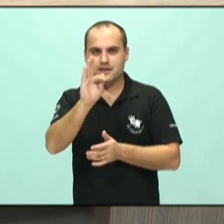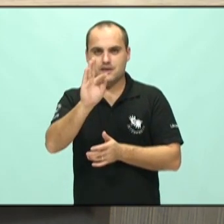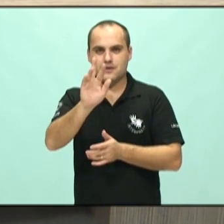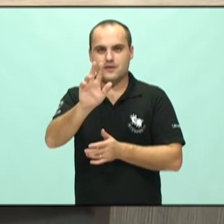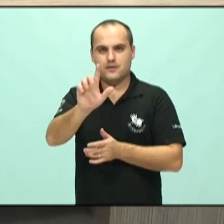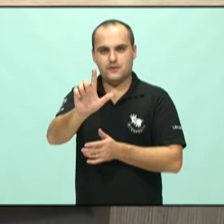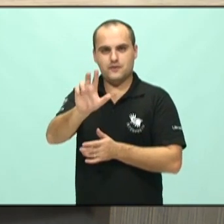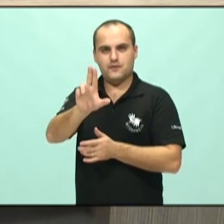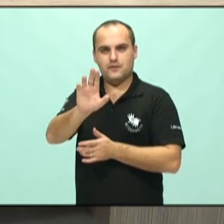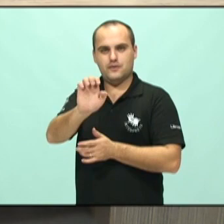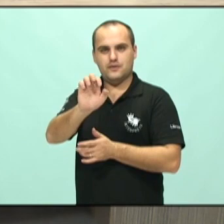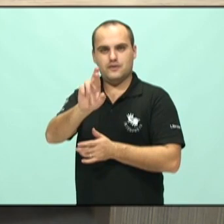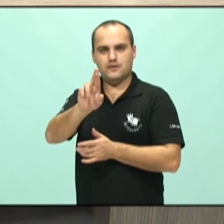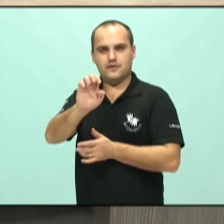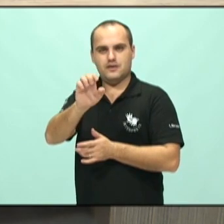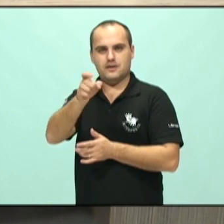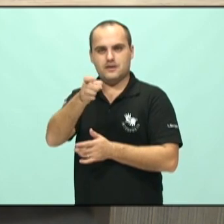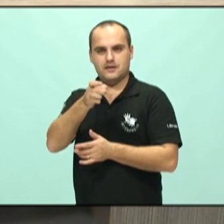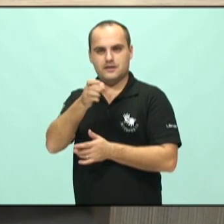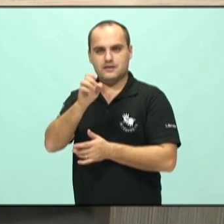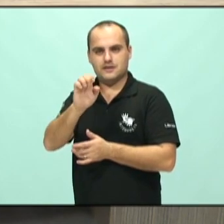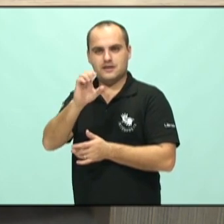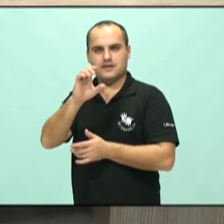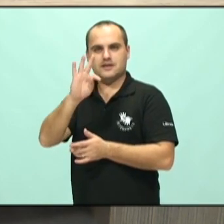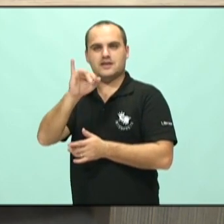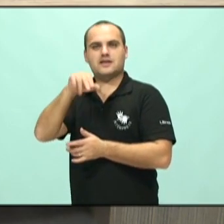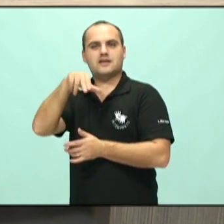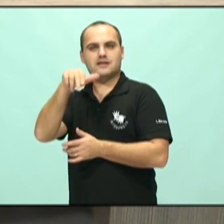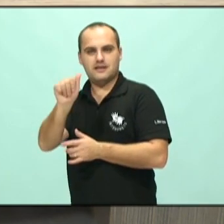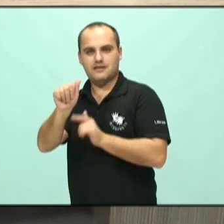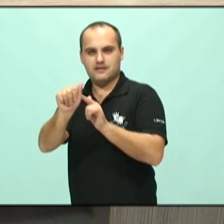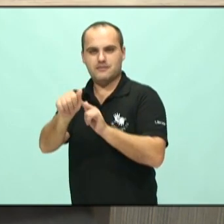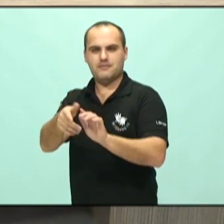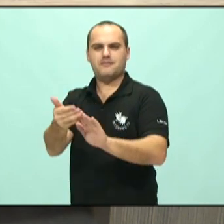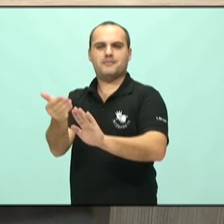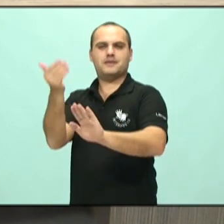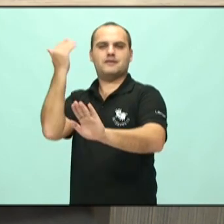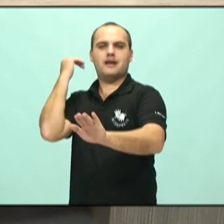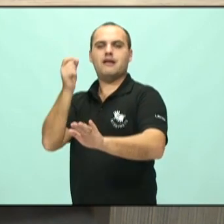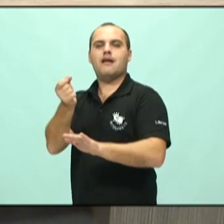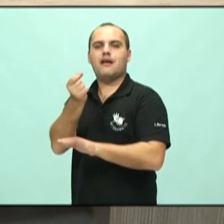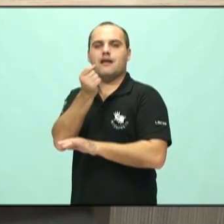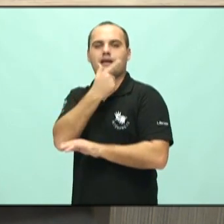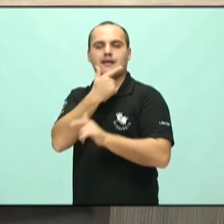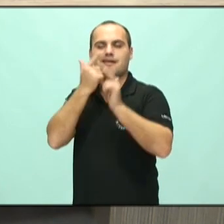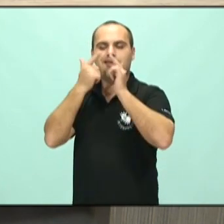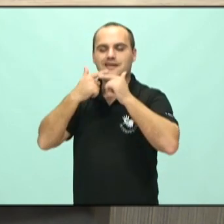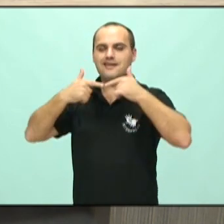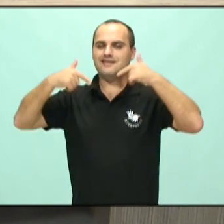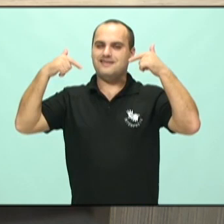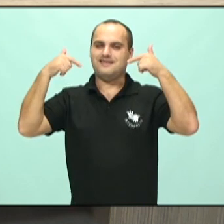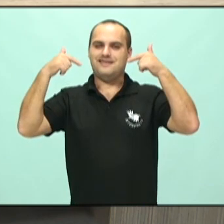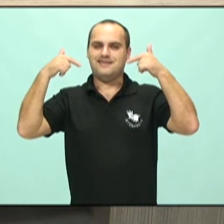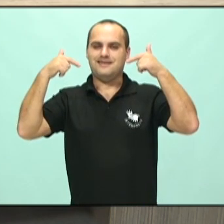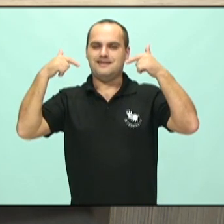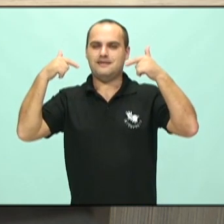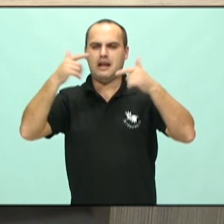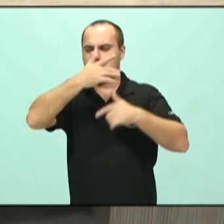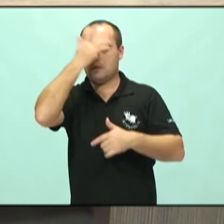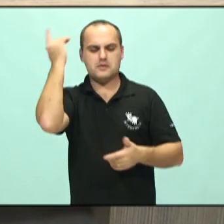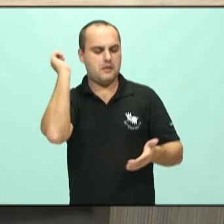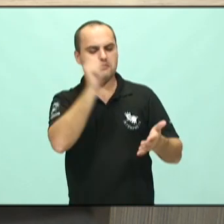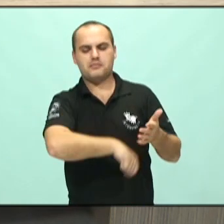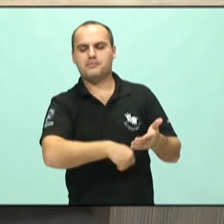era considerada a pílula da alegria, comprimido da alegria. E era prescrito sem muito